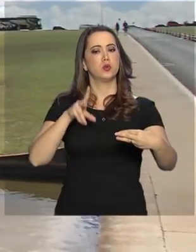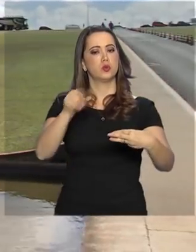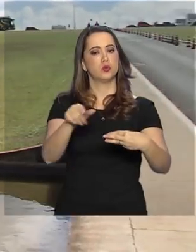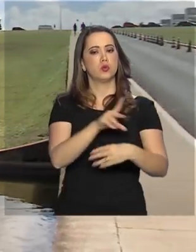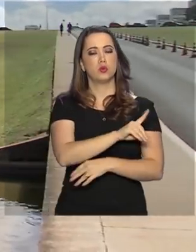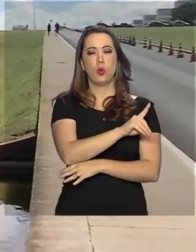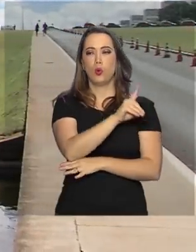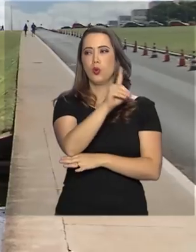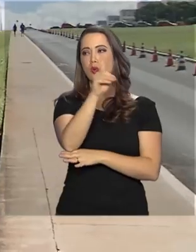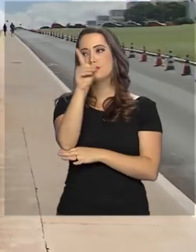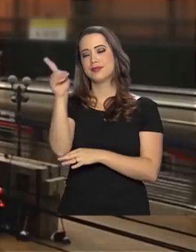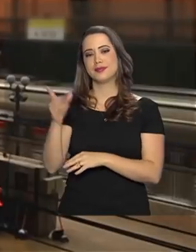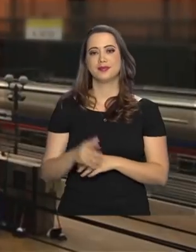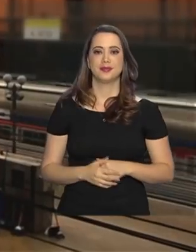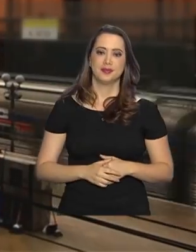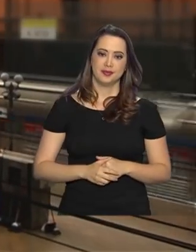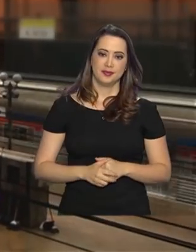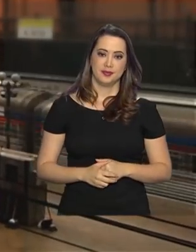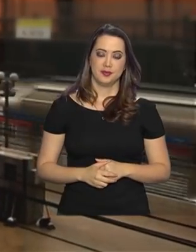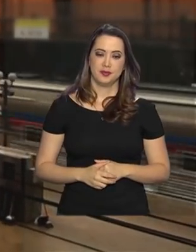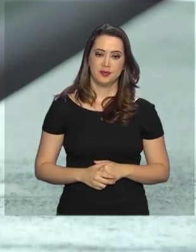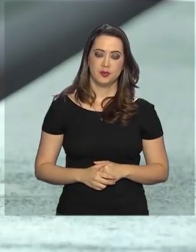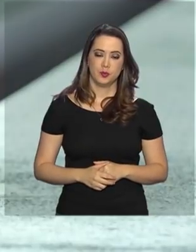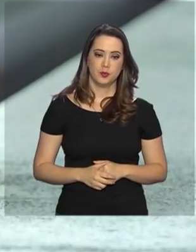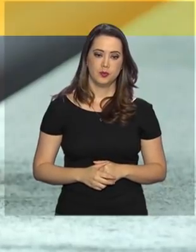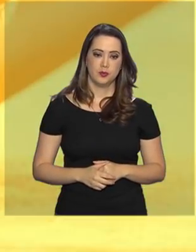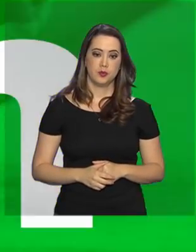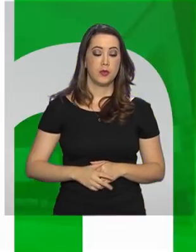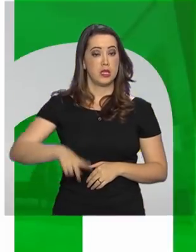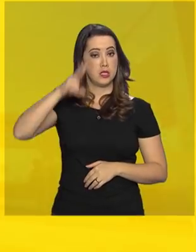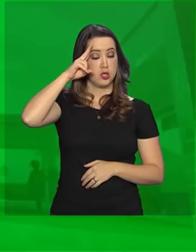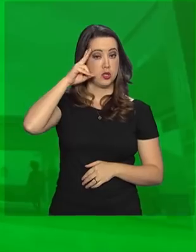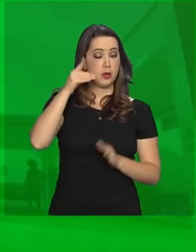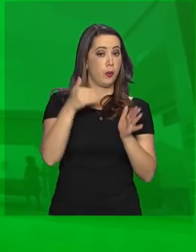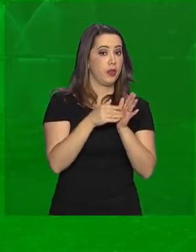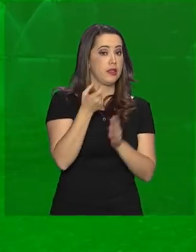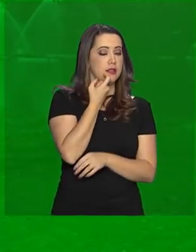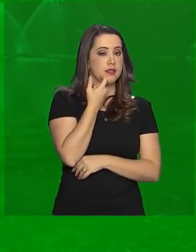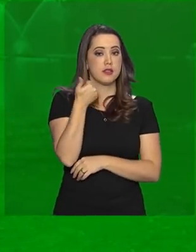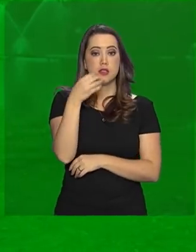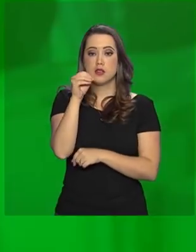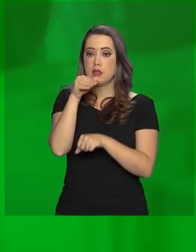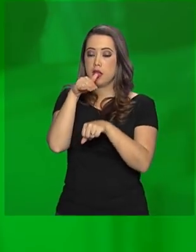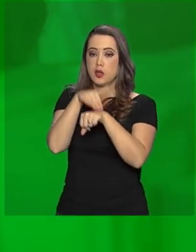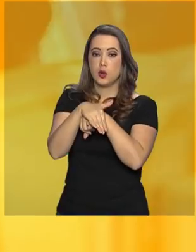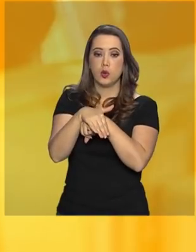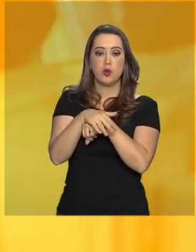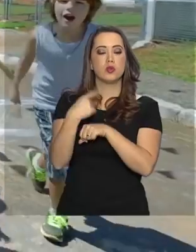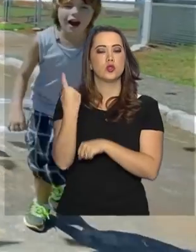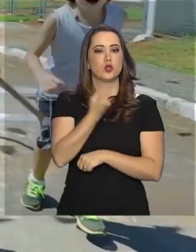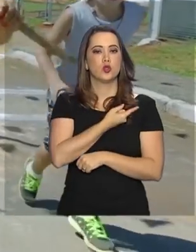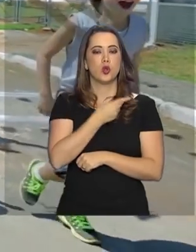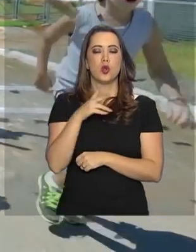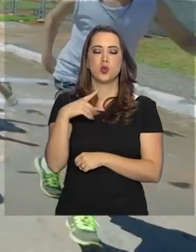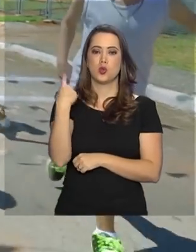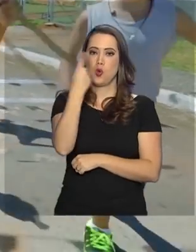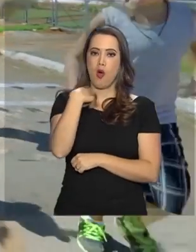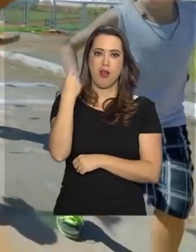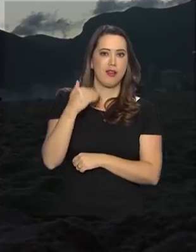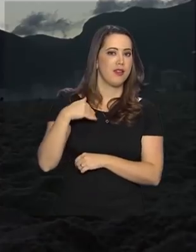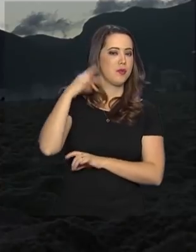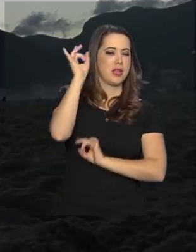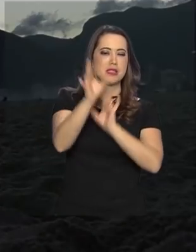toda a programação. De segunda a sexta, 10 da noite. Nosso horário nobre tem uma